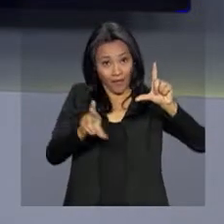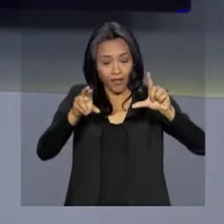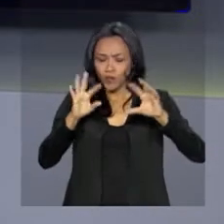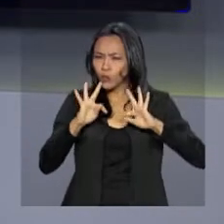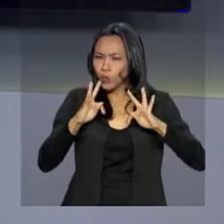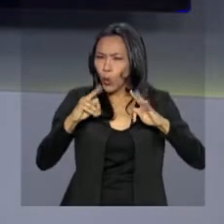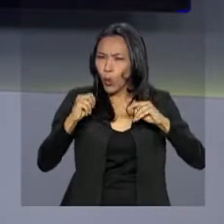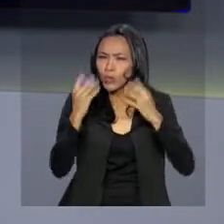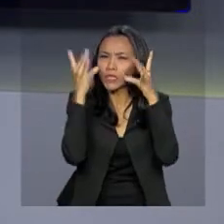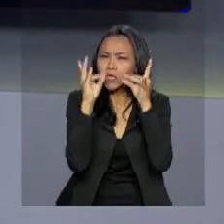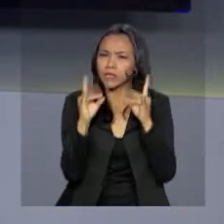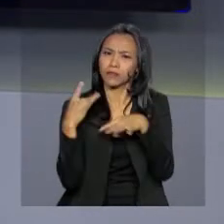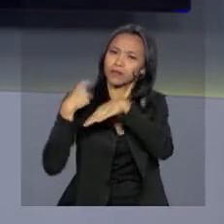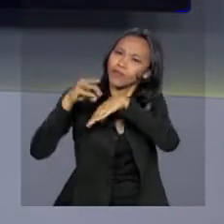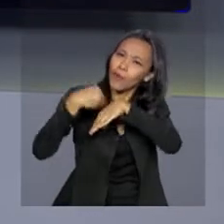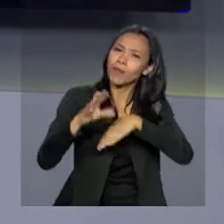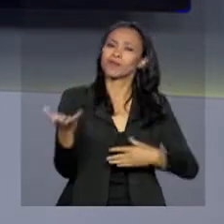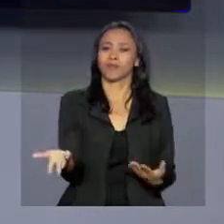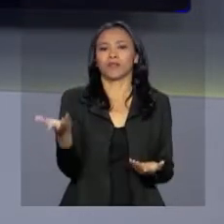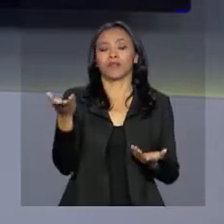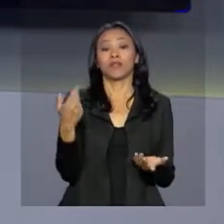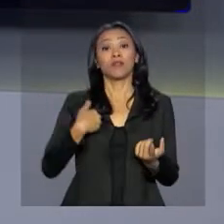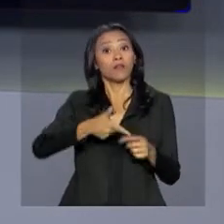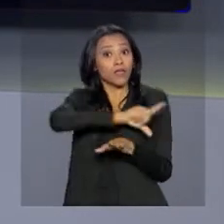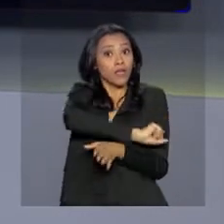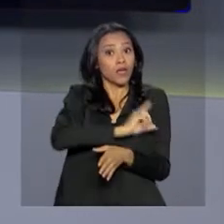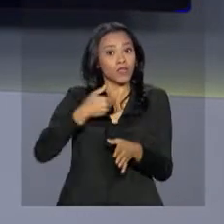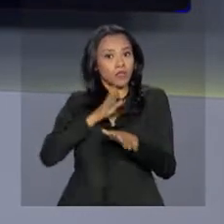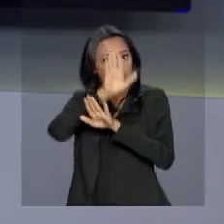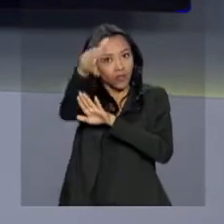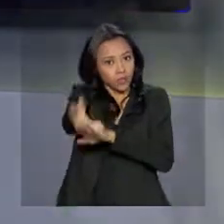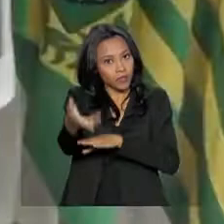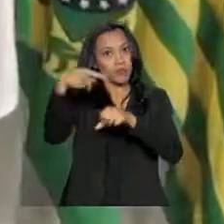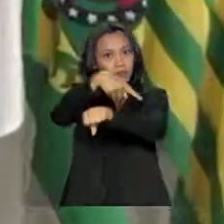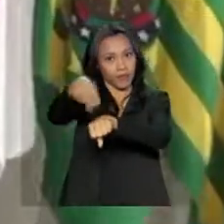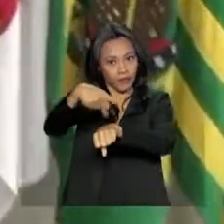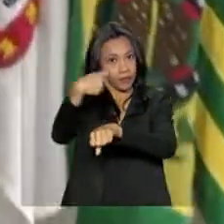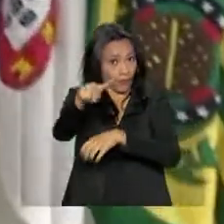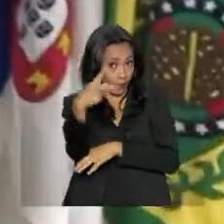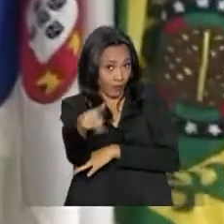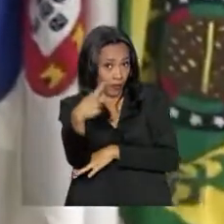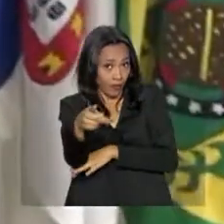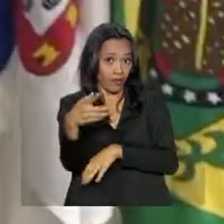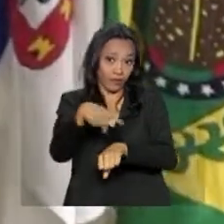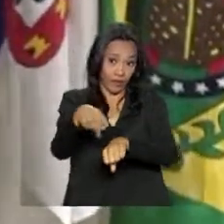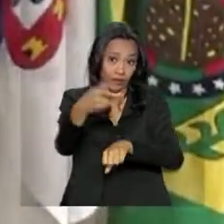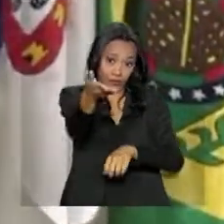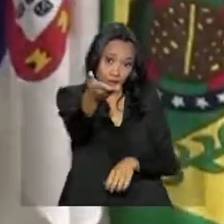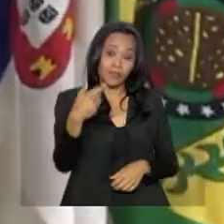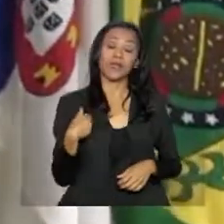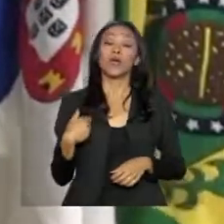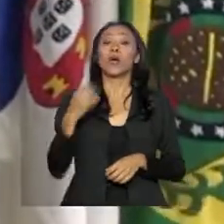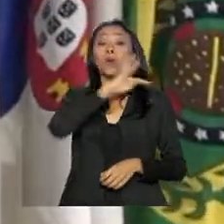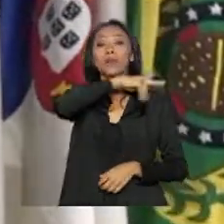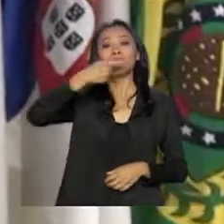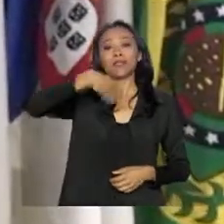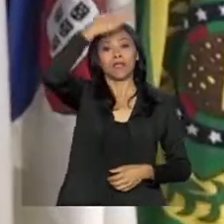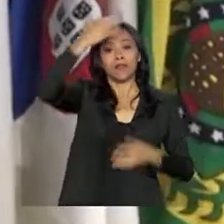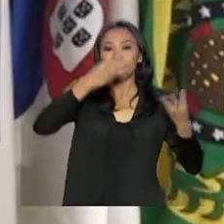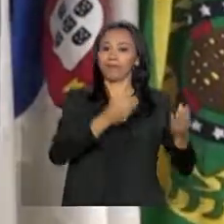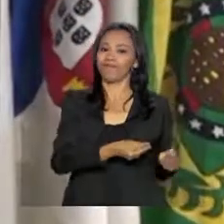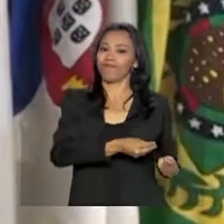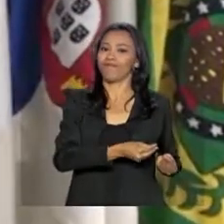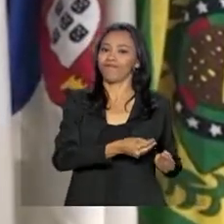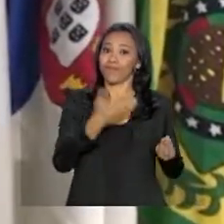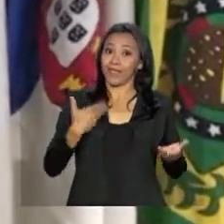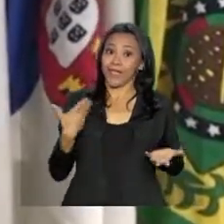informações sobre esse assunto. E antes de embarcar para o Paraguai, o presidente Michel Temer passou o cargo para a presidente do